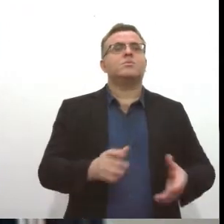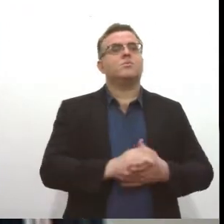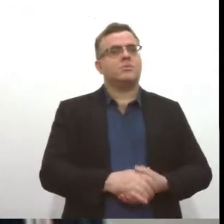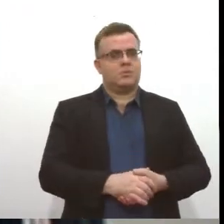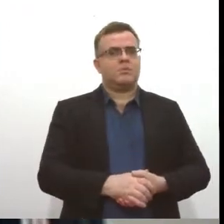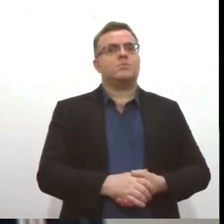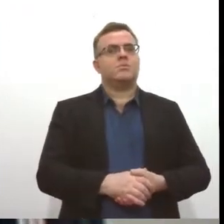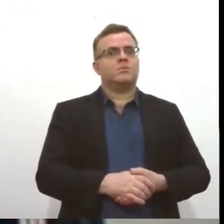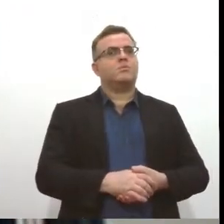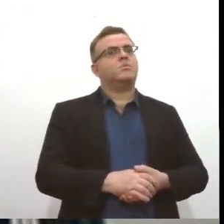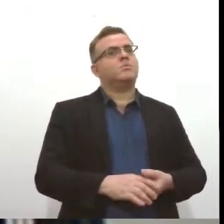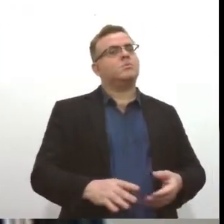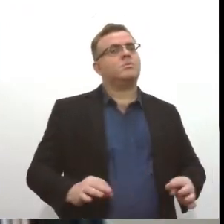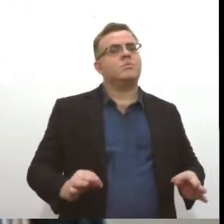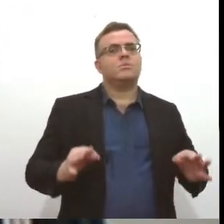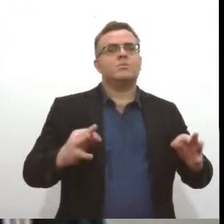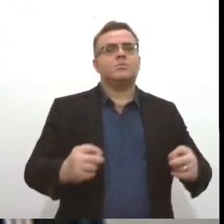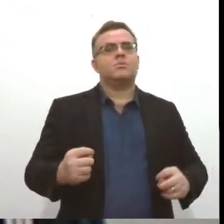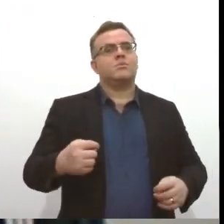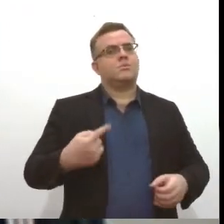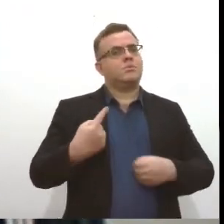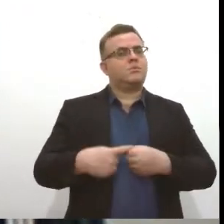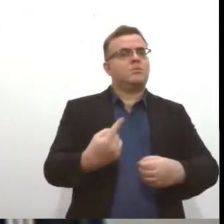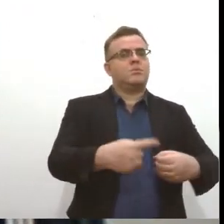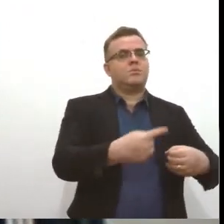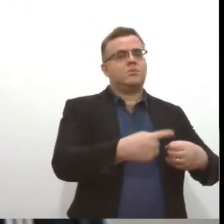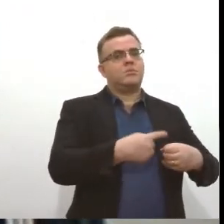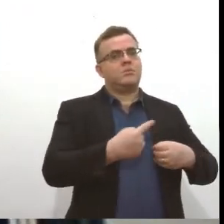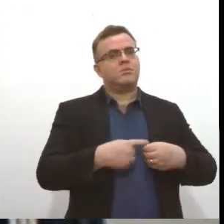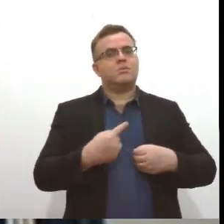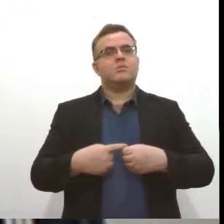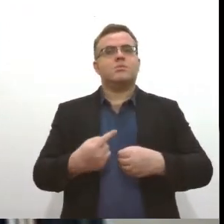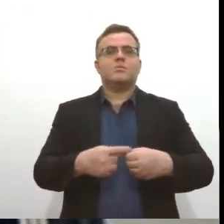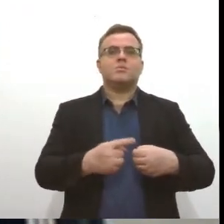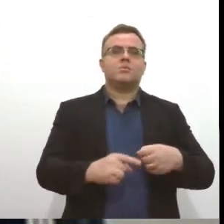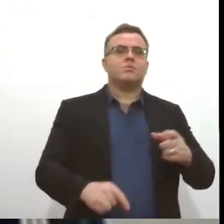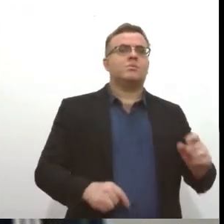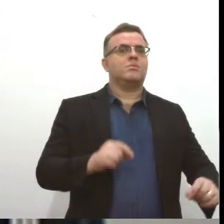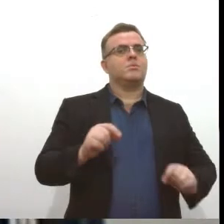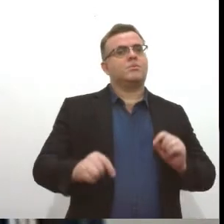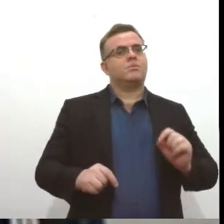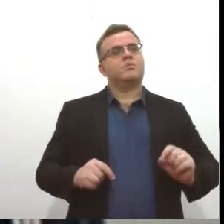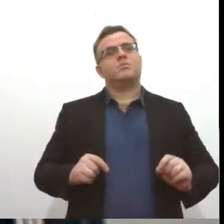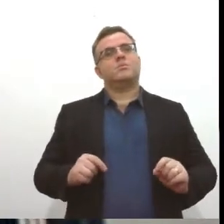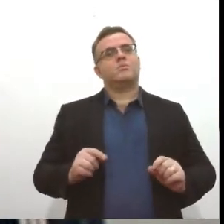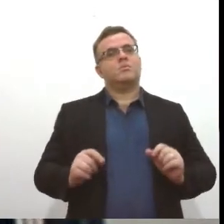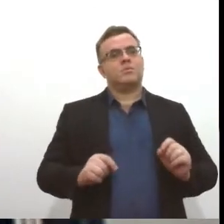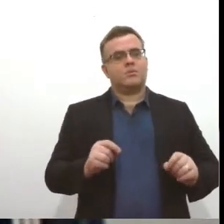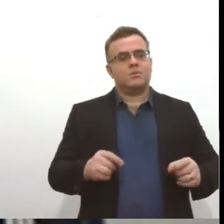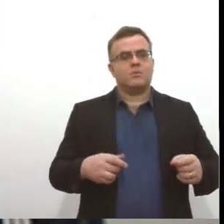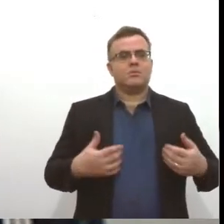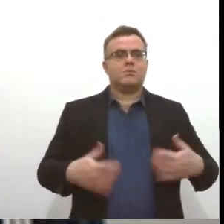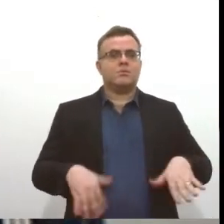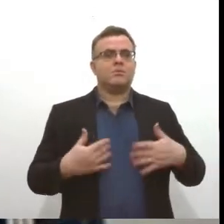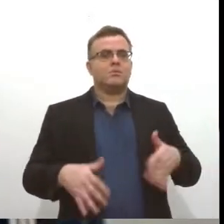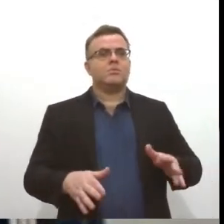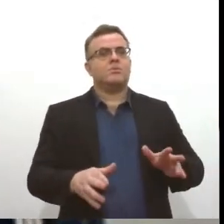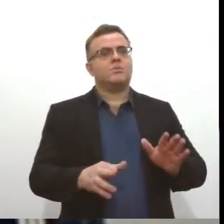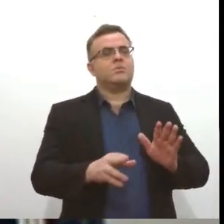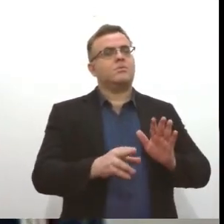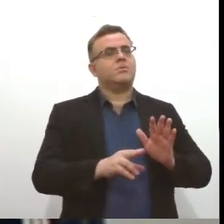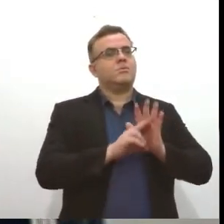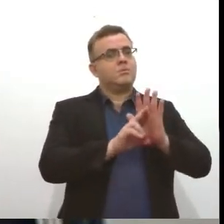Inclusive, em todo o interior do Estado, também, né? Todos os municípios têm um promotor responsável por essa área,